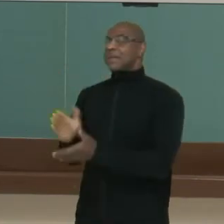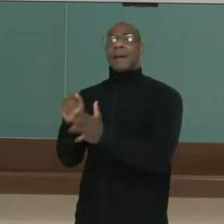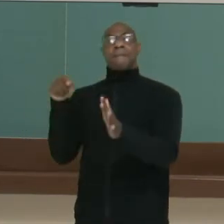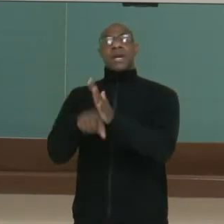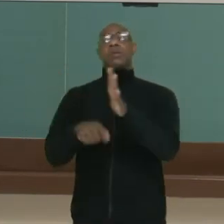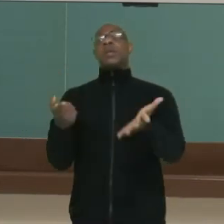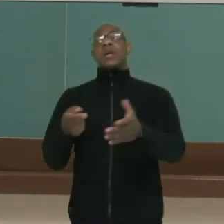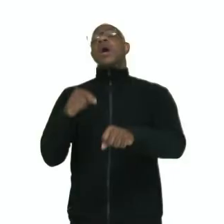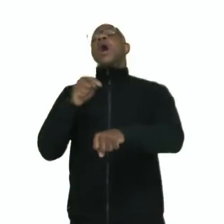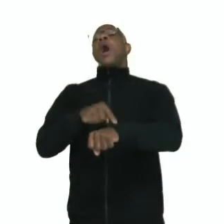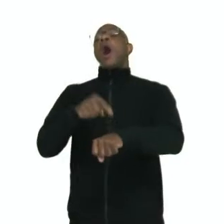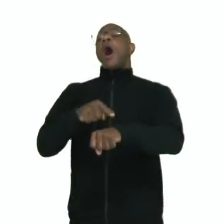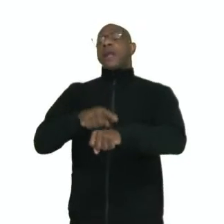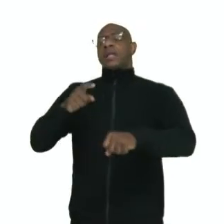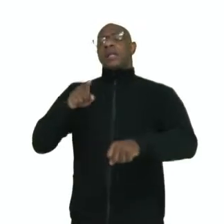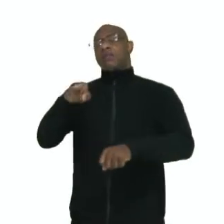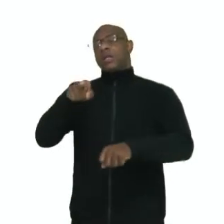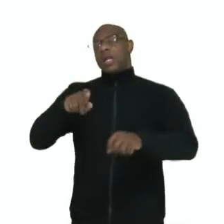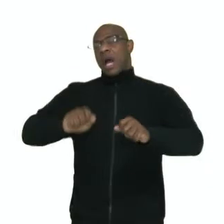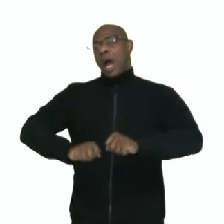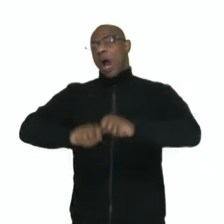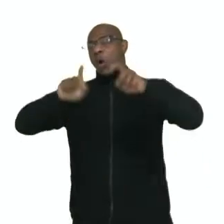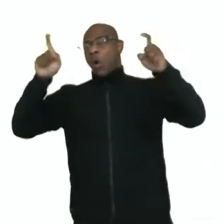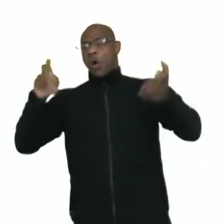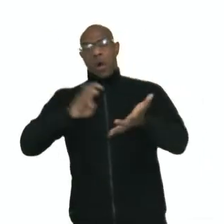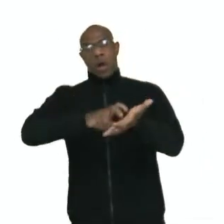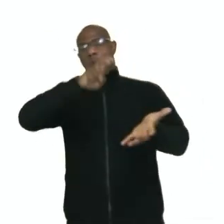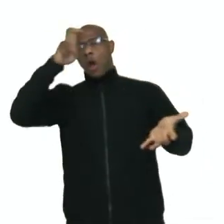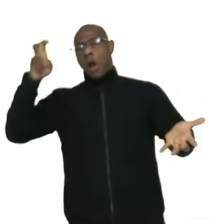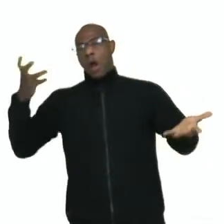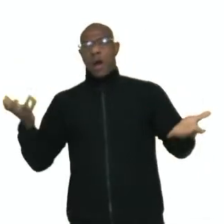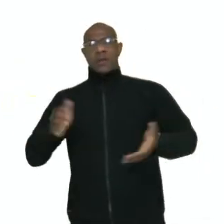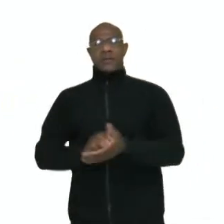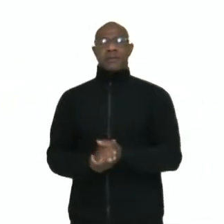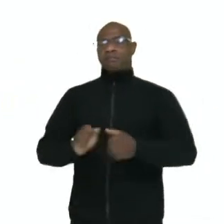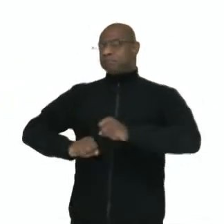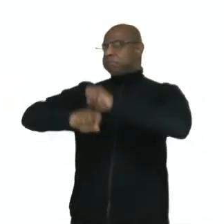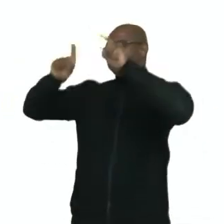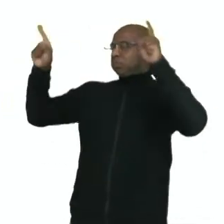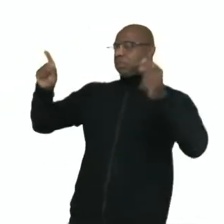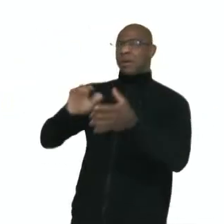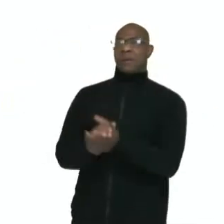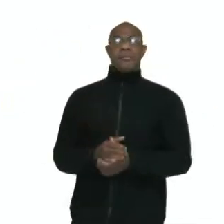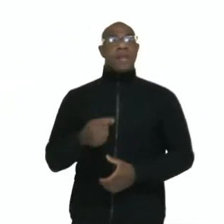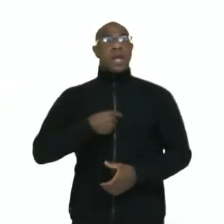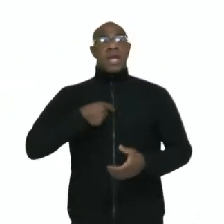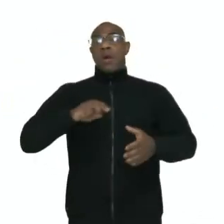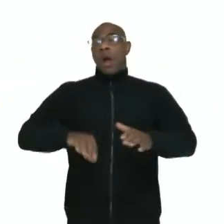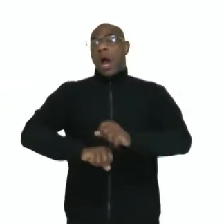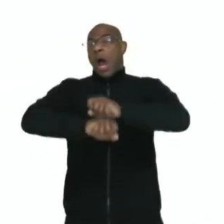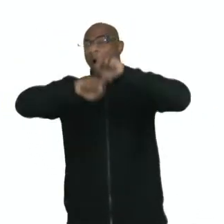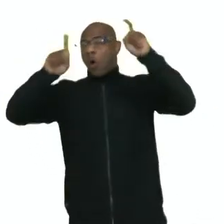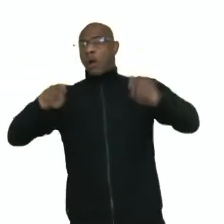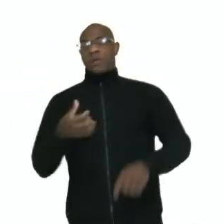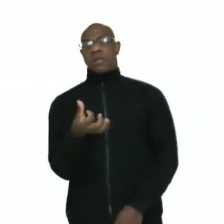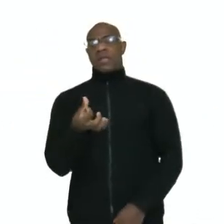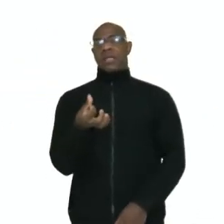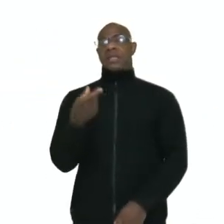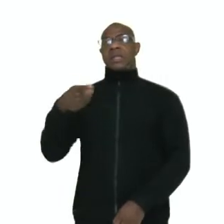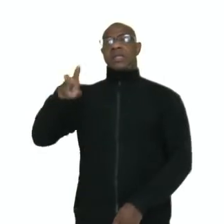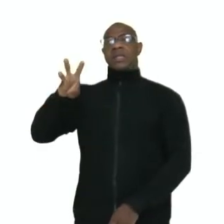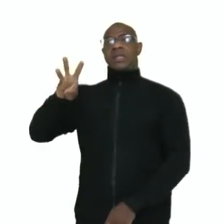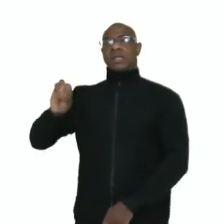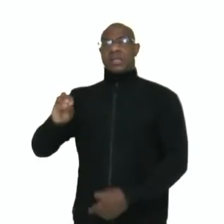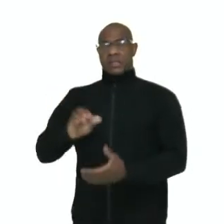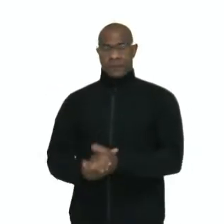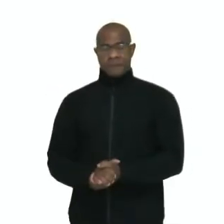que horas que você acorda? I get up at 6.30, eu acordo às 6.30. What time